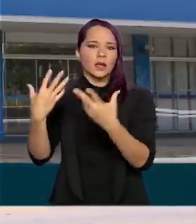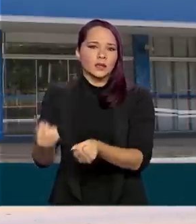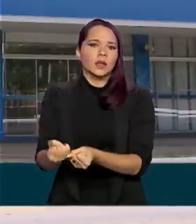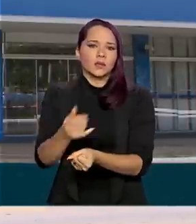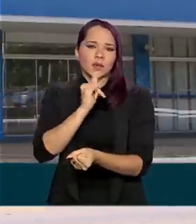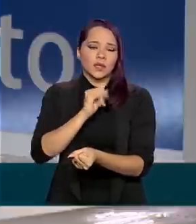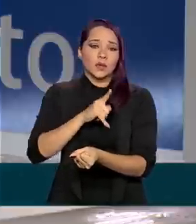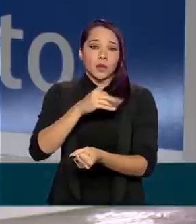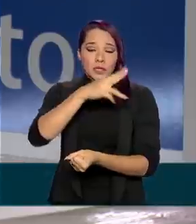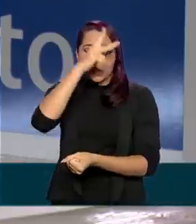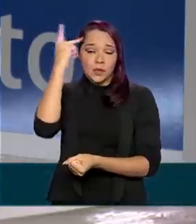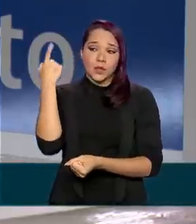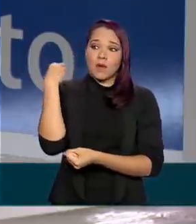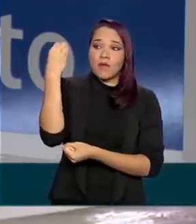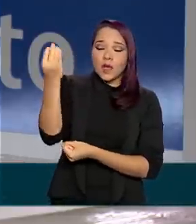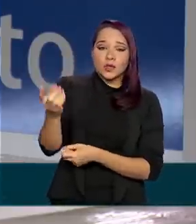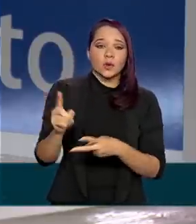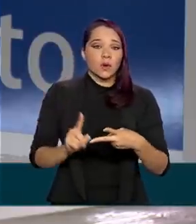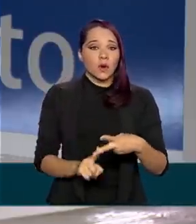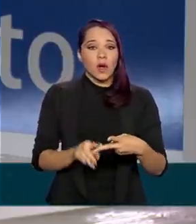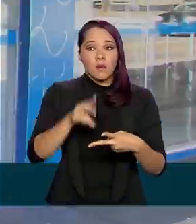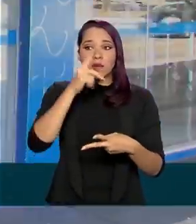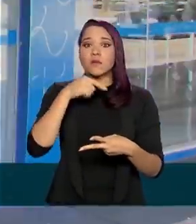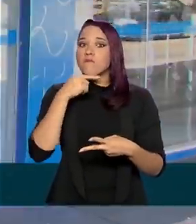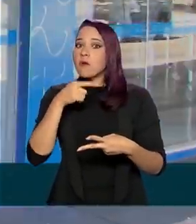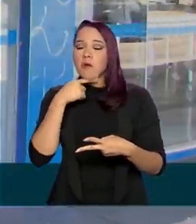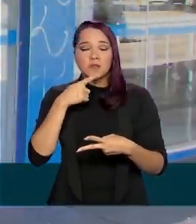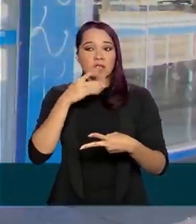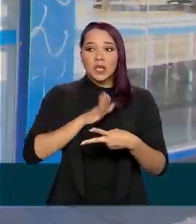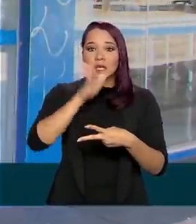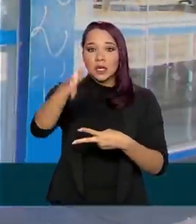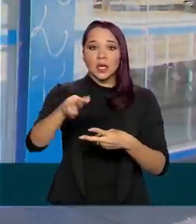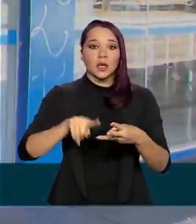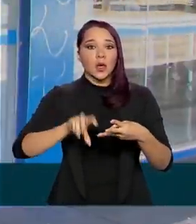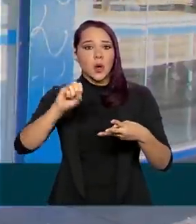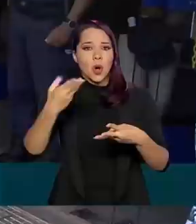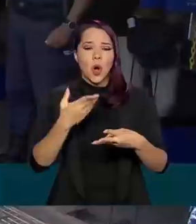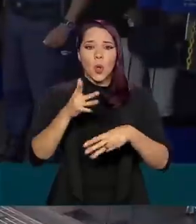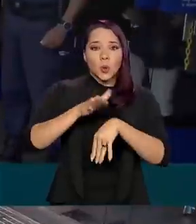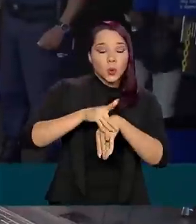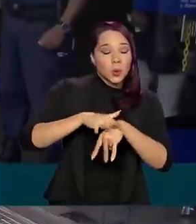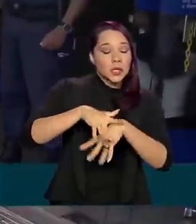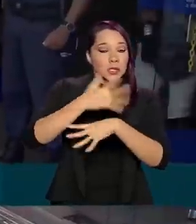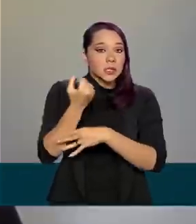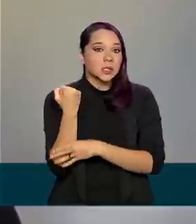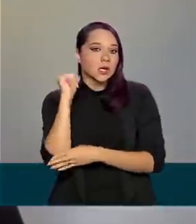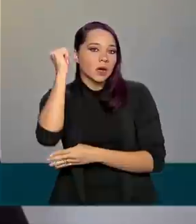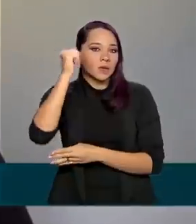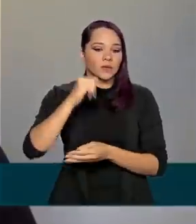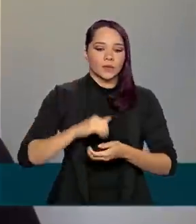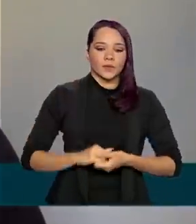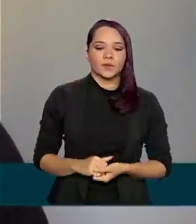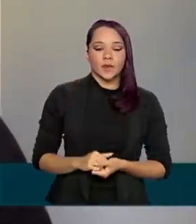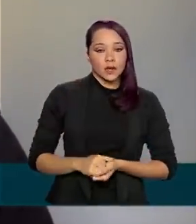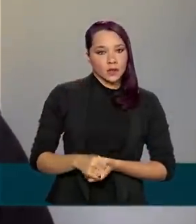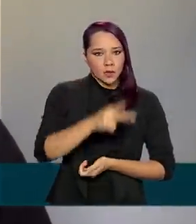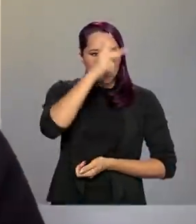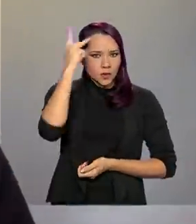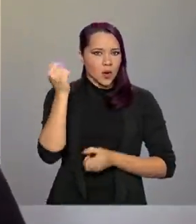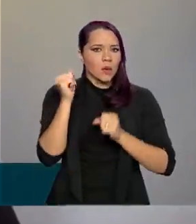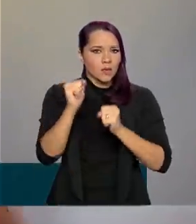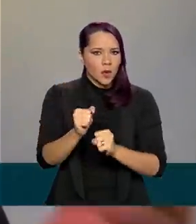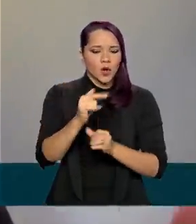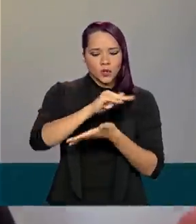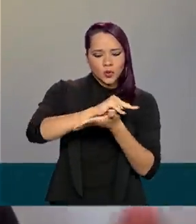situações de ausência por viagem, impossibilidade de locomoção ou moléstia contagiosa. O beneficiário pode instituir um